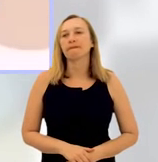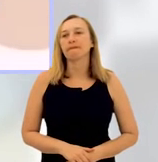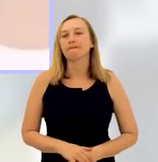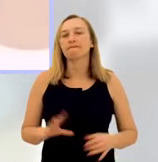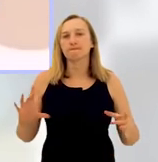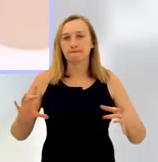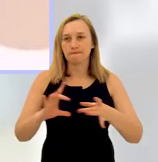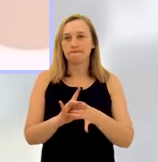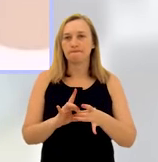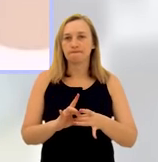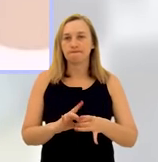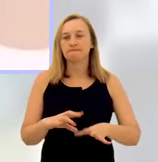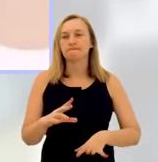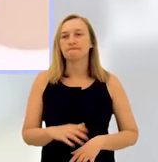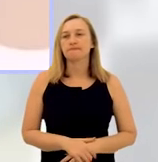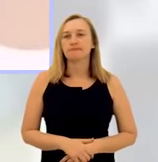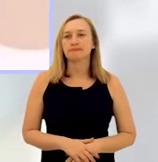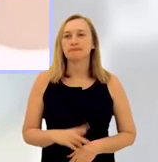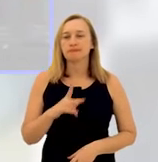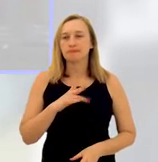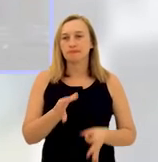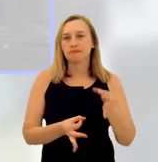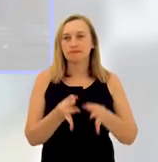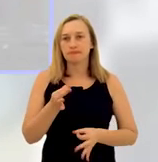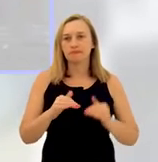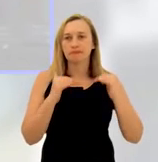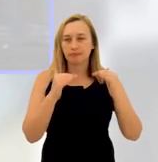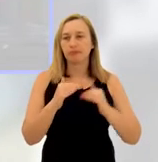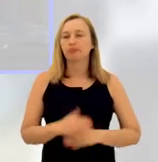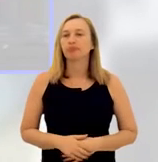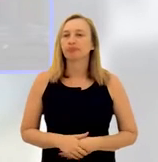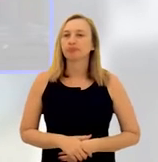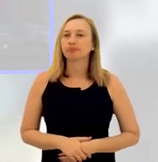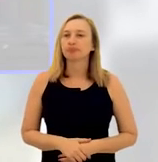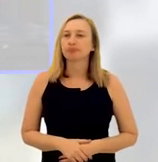enfrentamento. Então, essa conexão é pelo próprio tribunal.